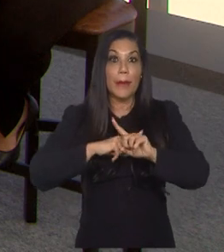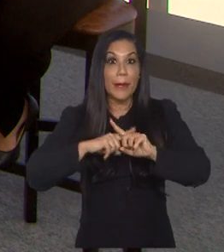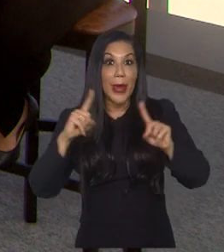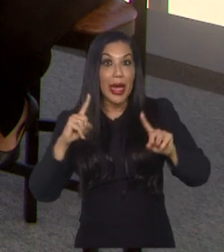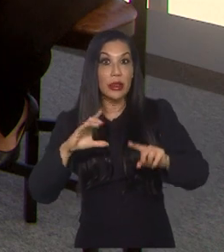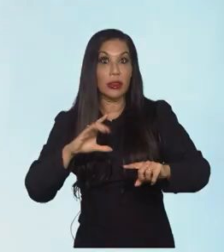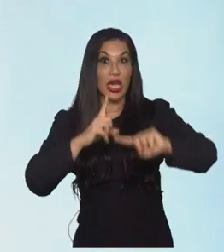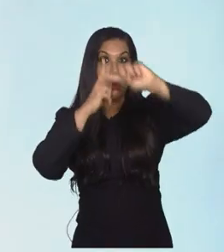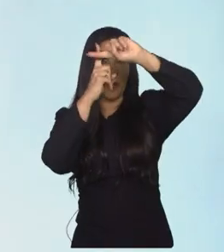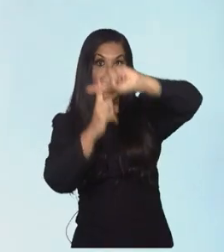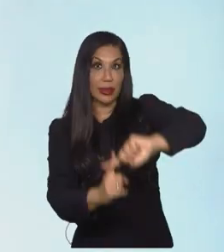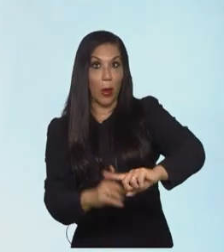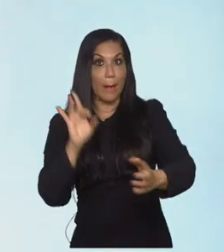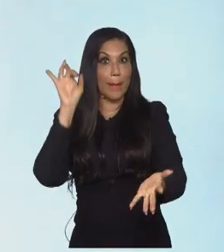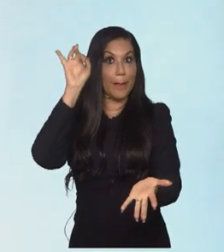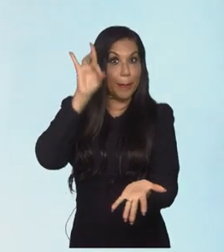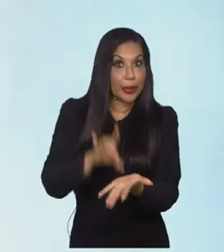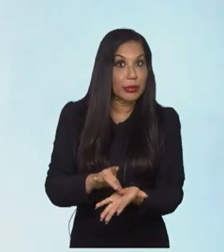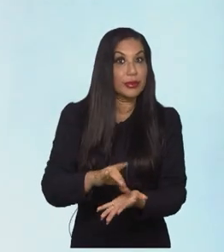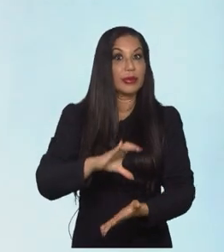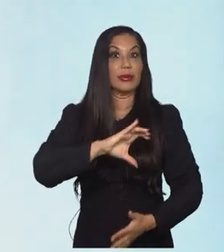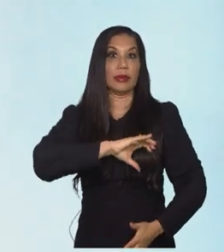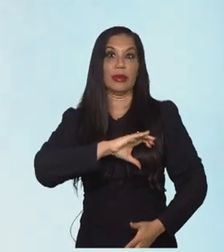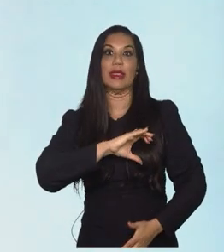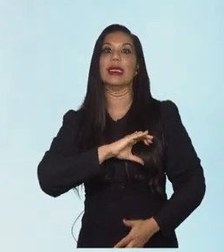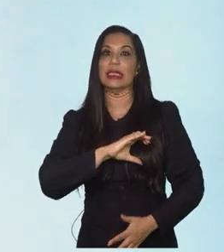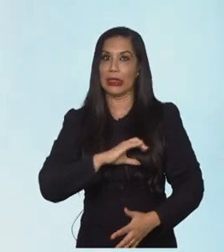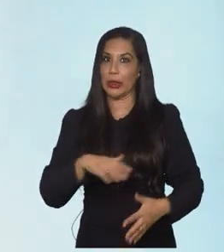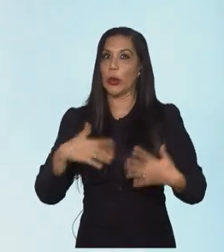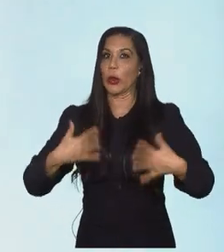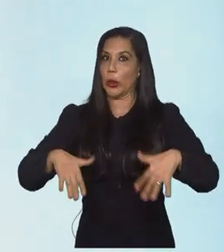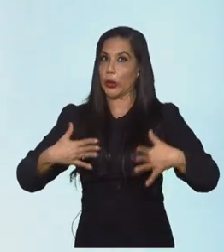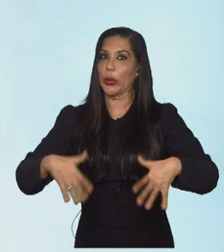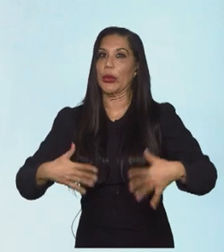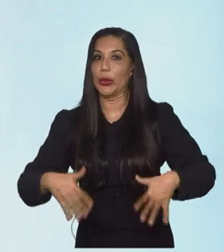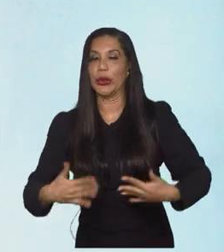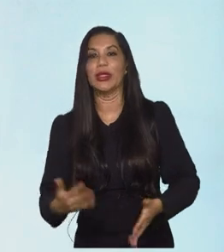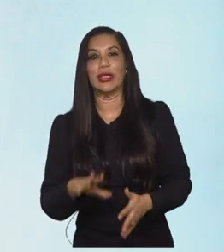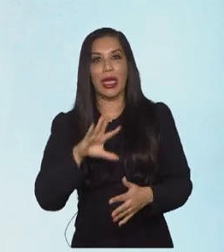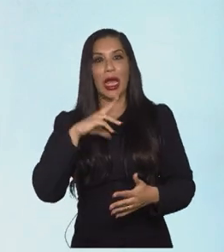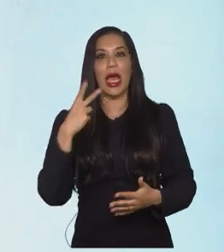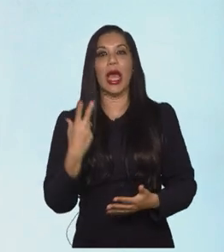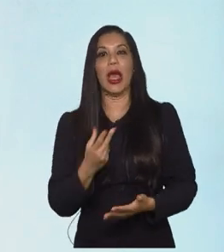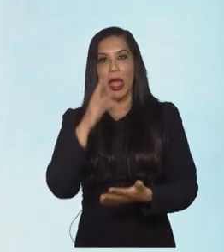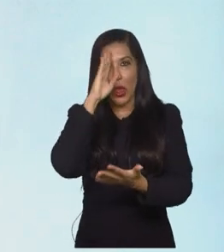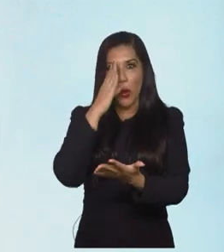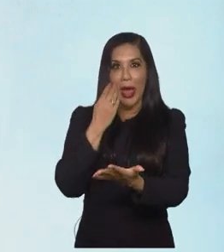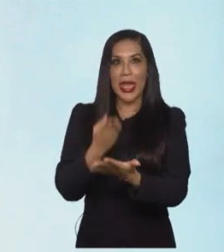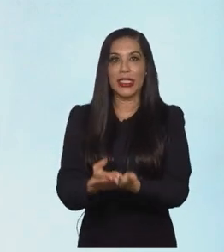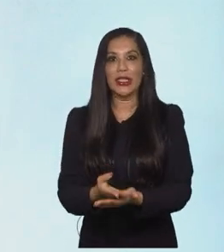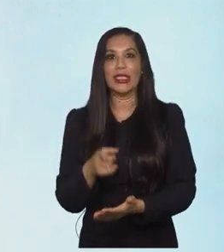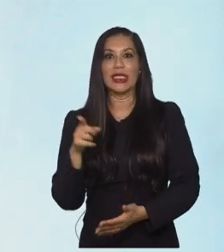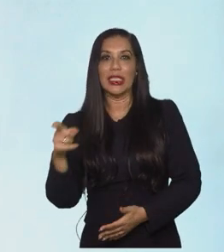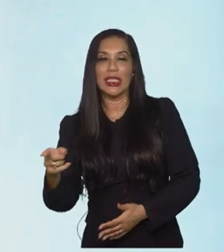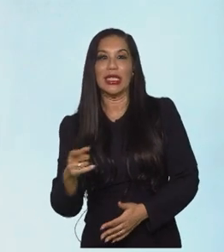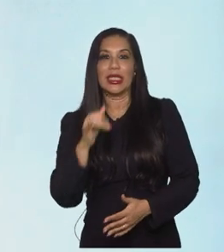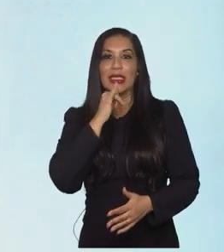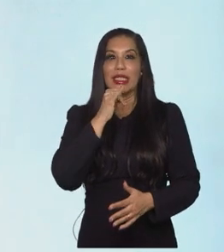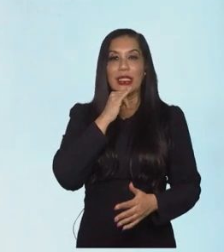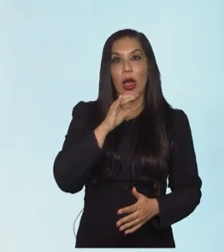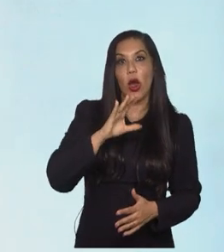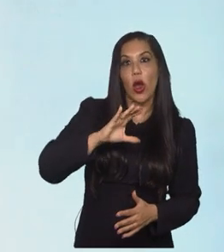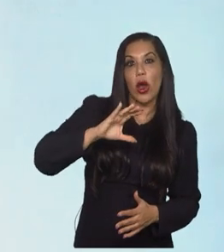competição, é uma equipe que é muito chata de se enfrentar, então eu acredito que essa casca, essa história dentro de grandes